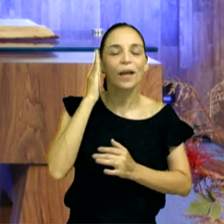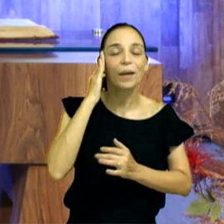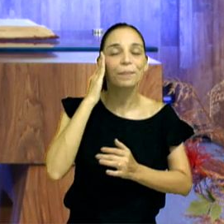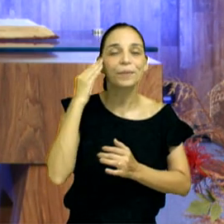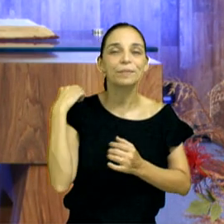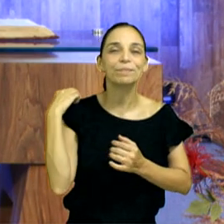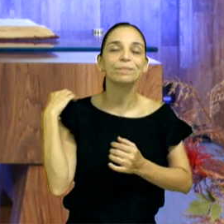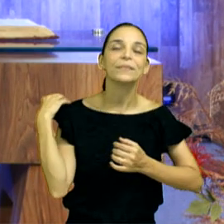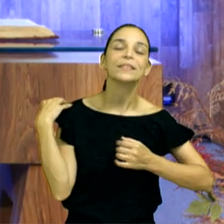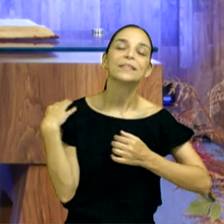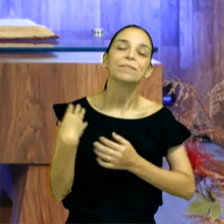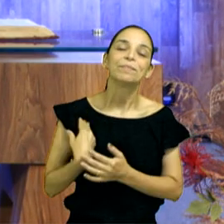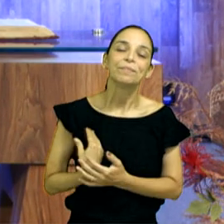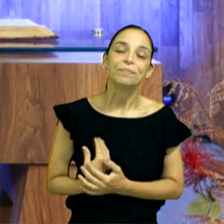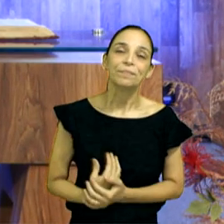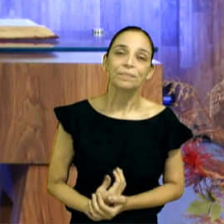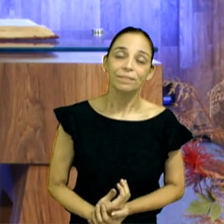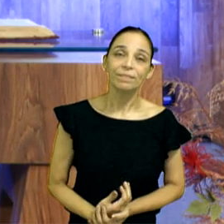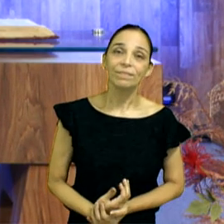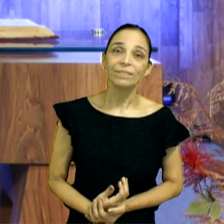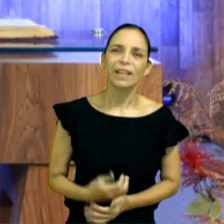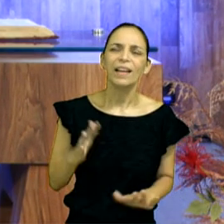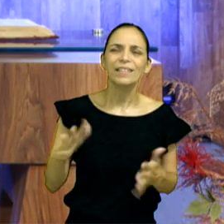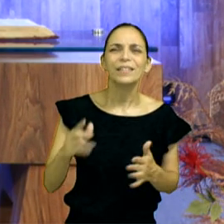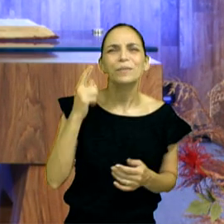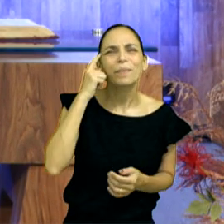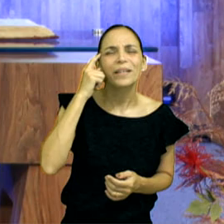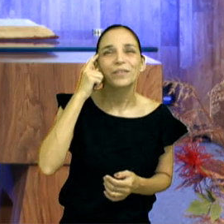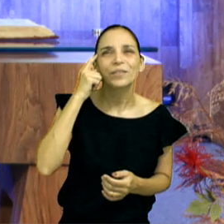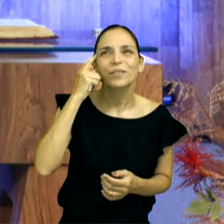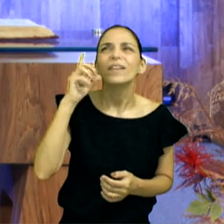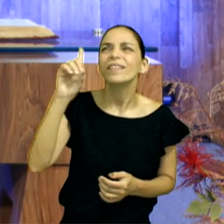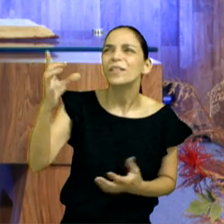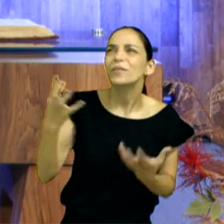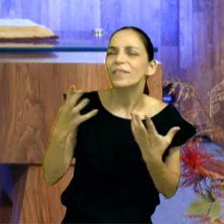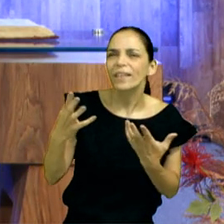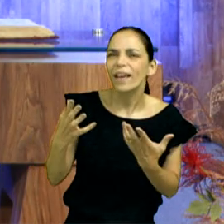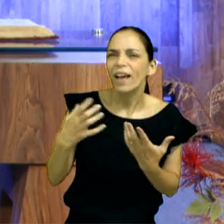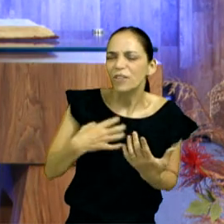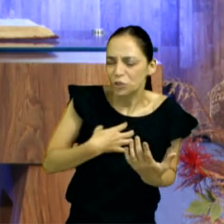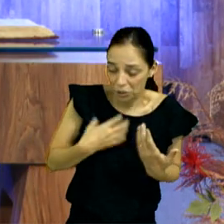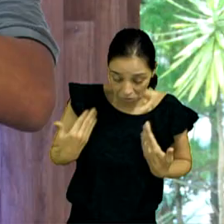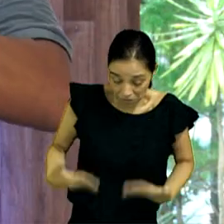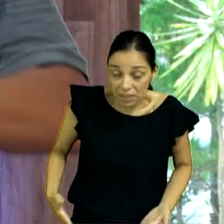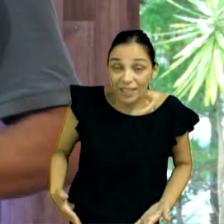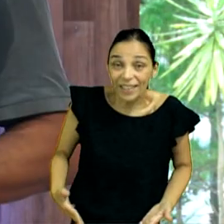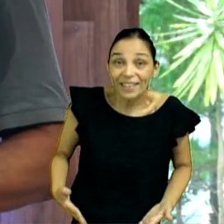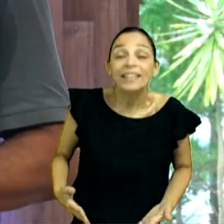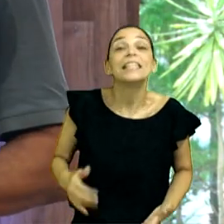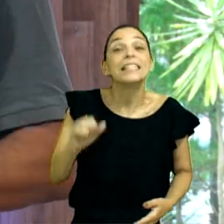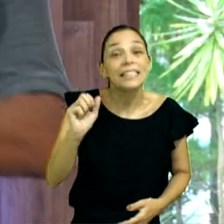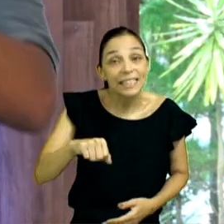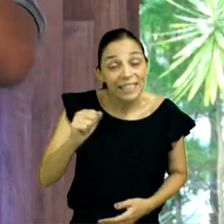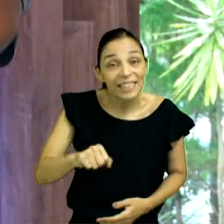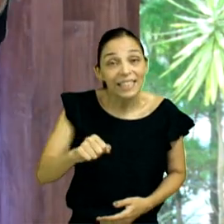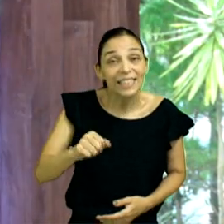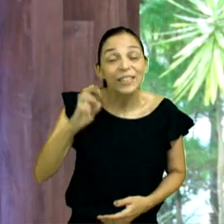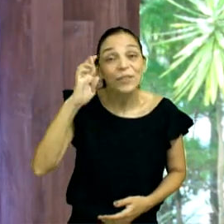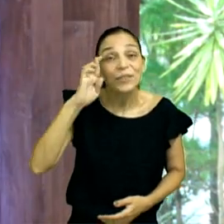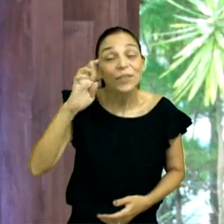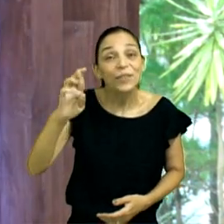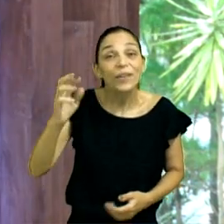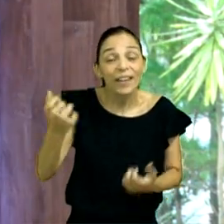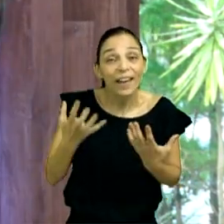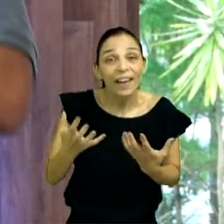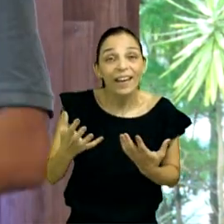aí você fala, então Deus, Deus me quer do jeitinho que eu sou, ele quer que você chegue do jeitinho que você é, para ele